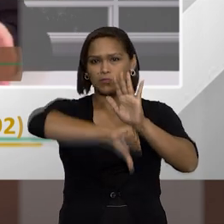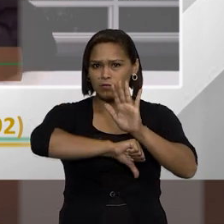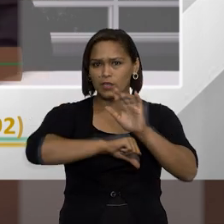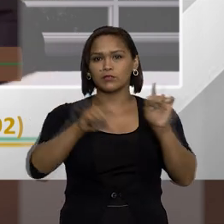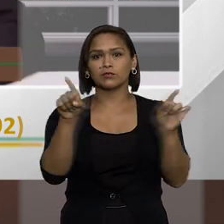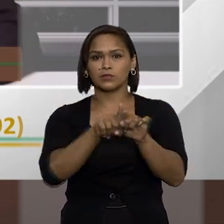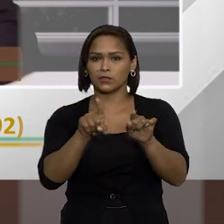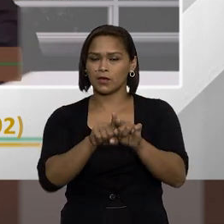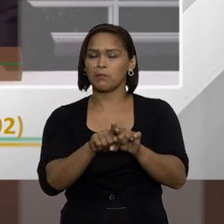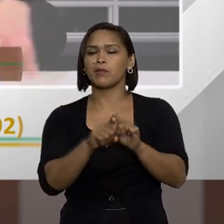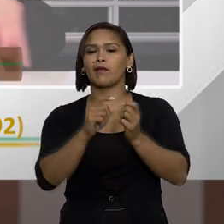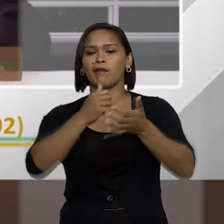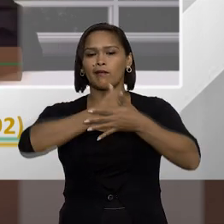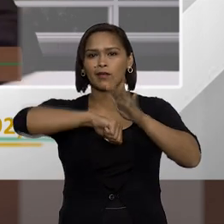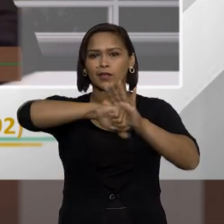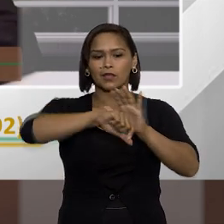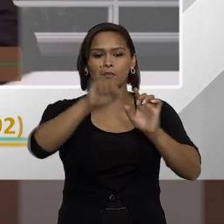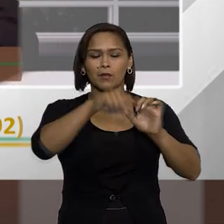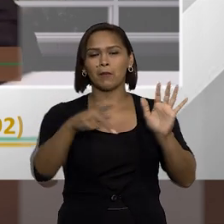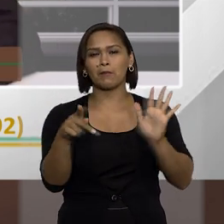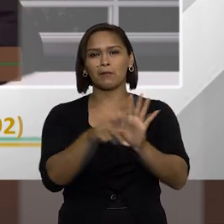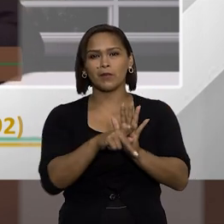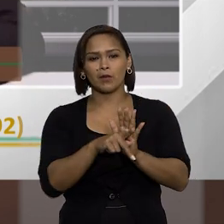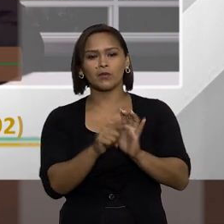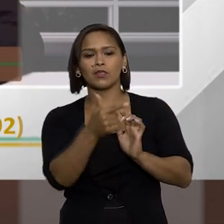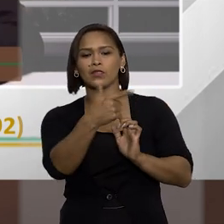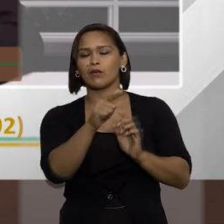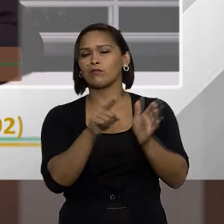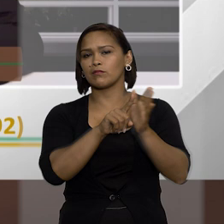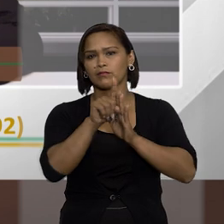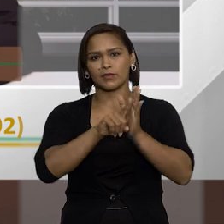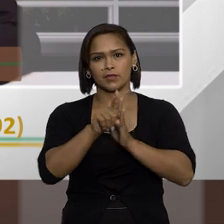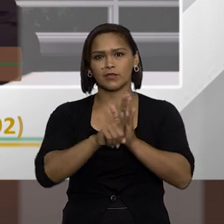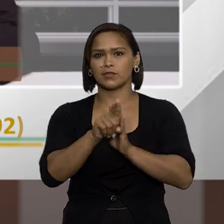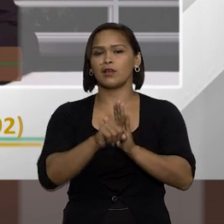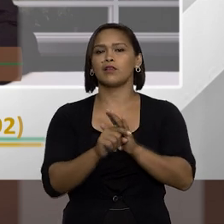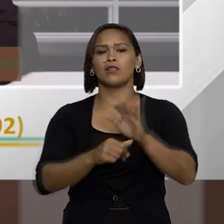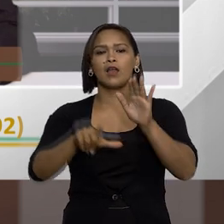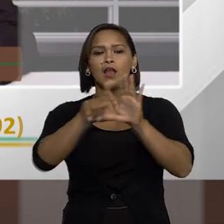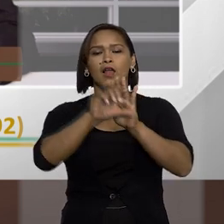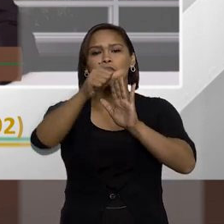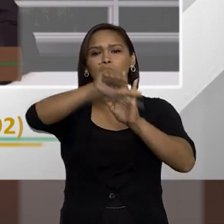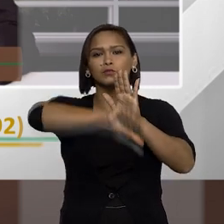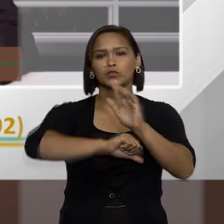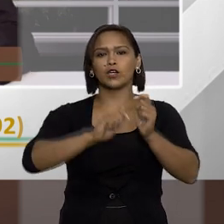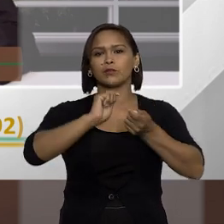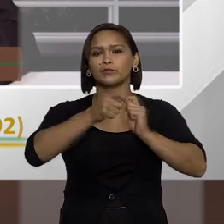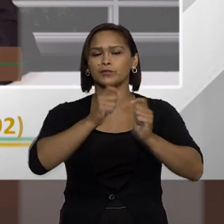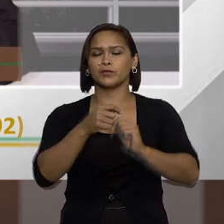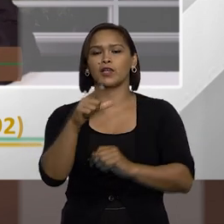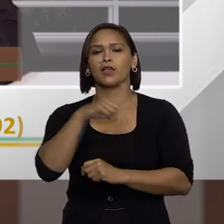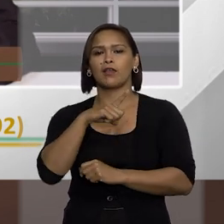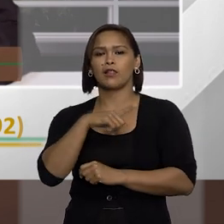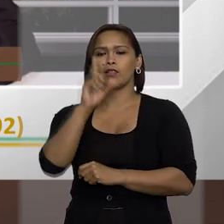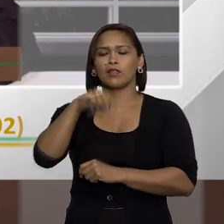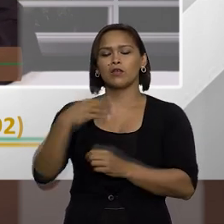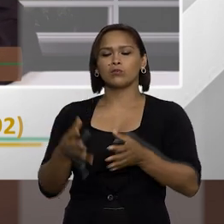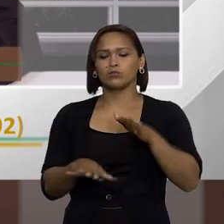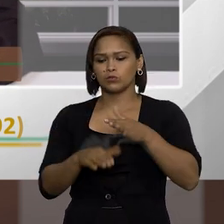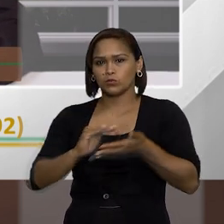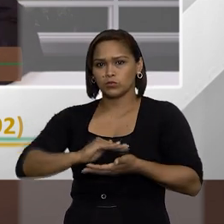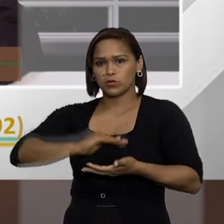isso também é crime. Mas, aqui, na esfera da improbidade, não é o aspecto analisado. A improbidade, ela tem a intenção de